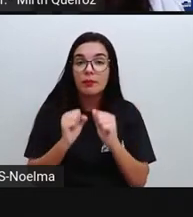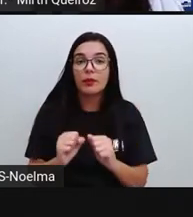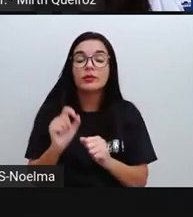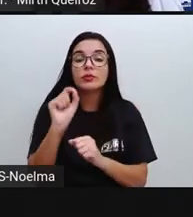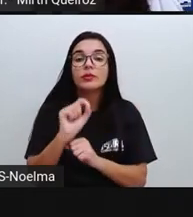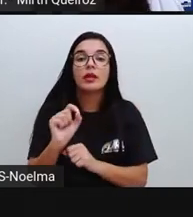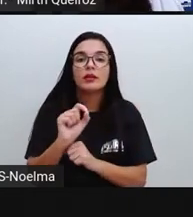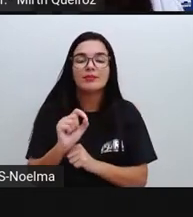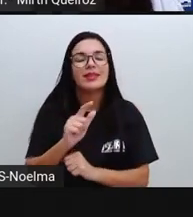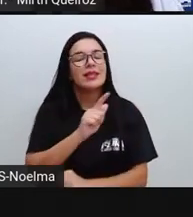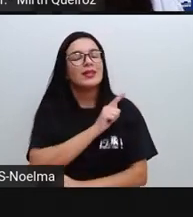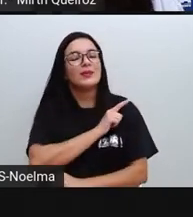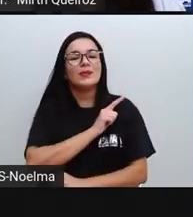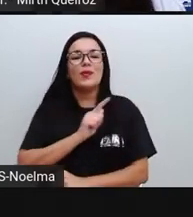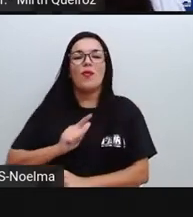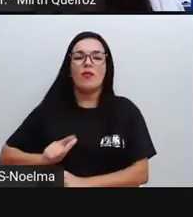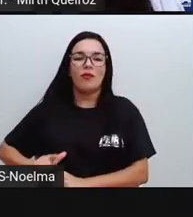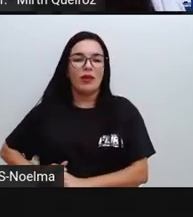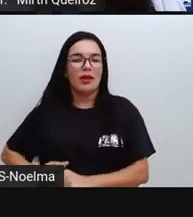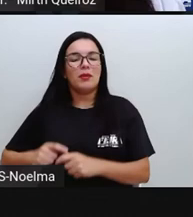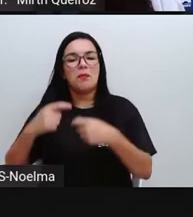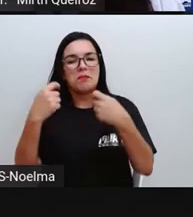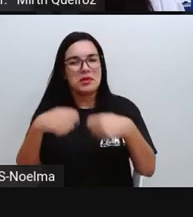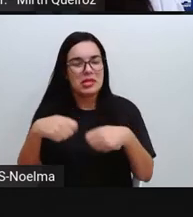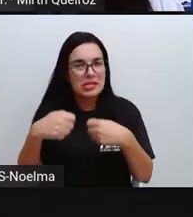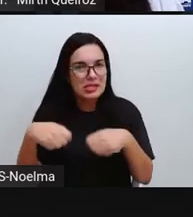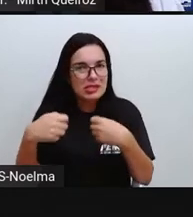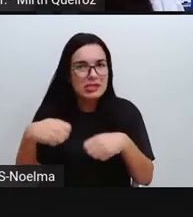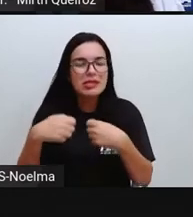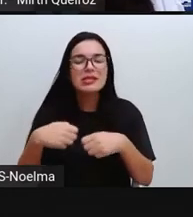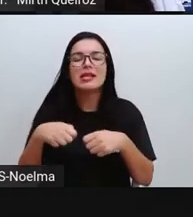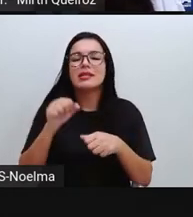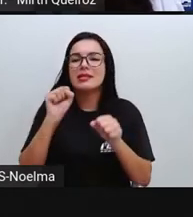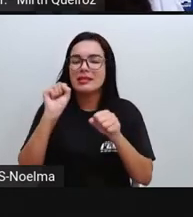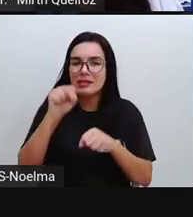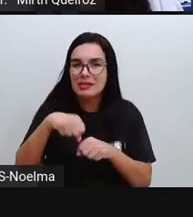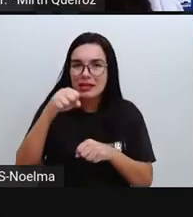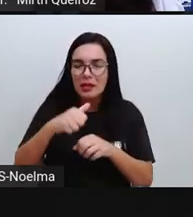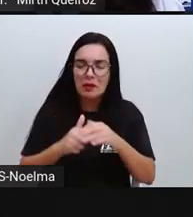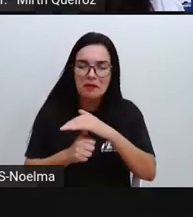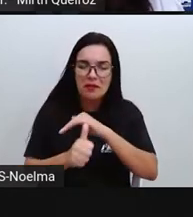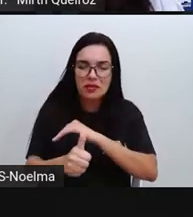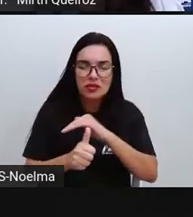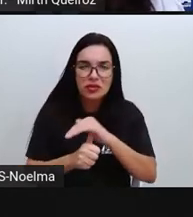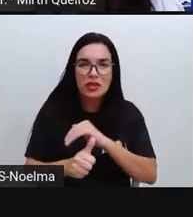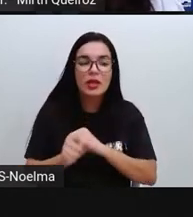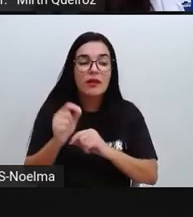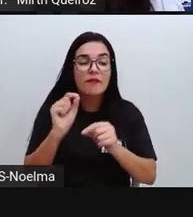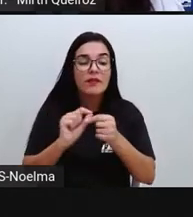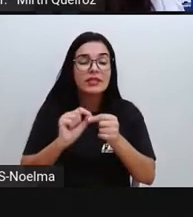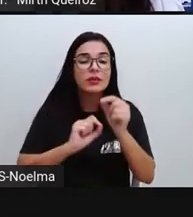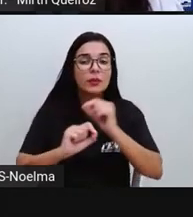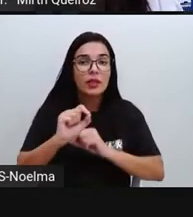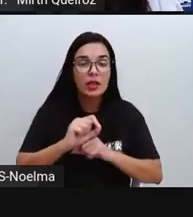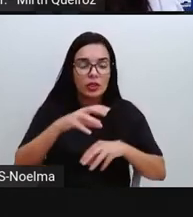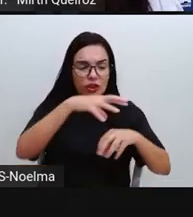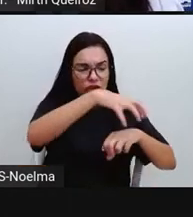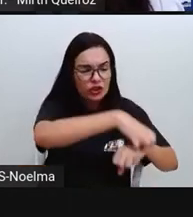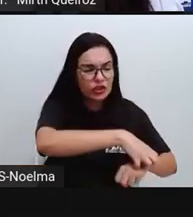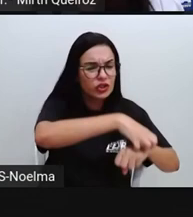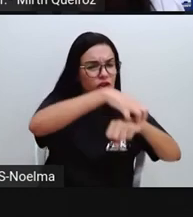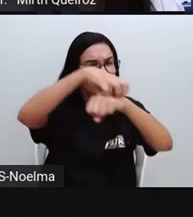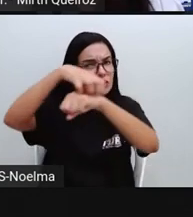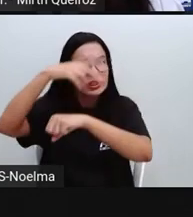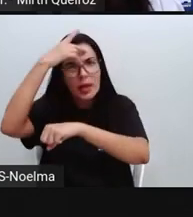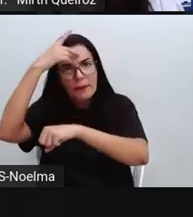ter a intervenção do governo aí a fim de que retire essas pessoas desse local e também que forneça a elas aí